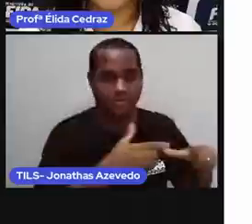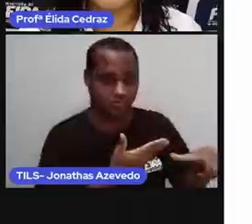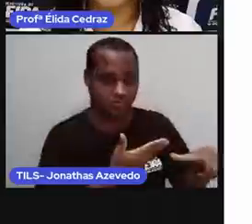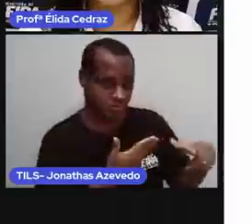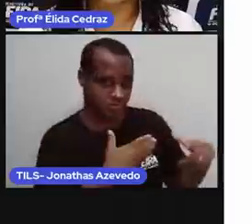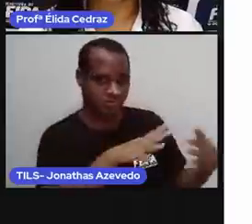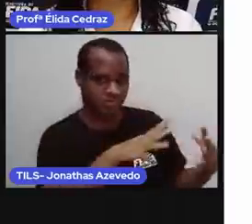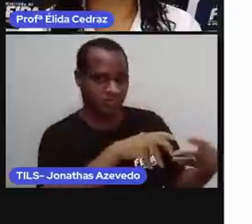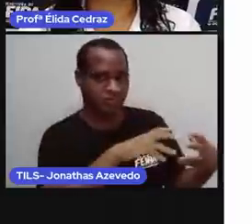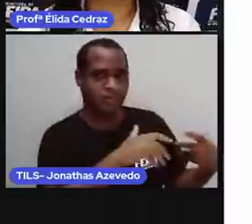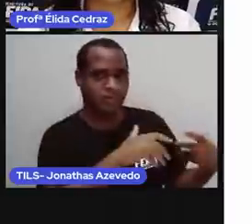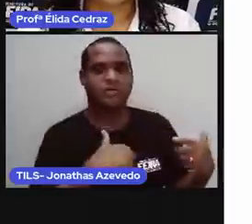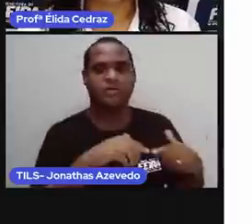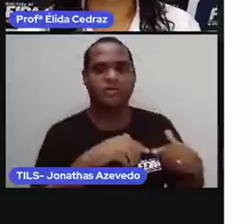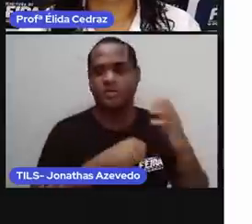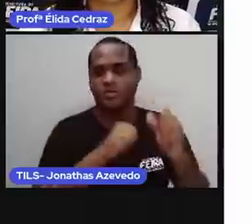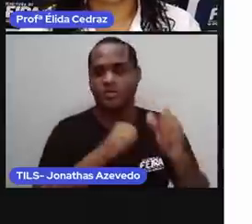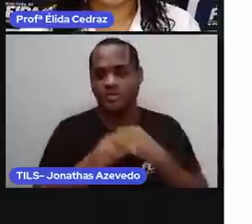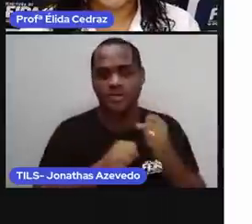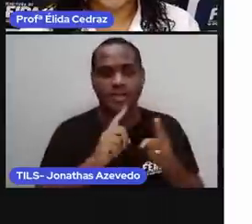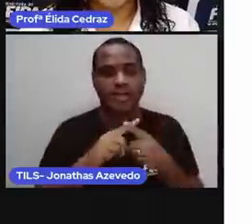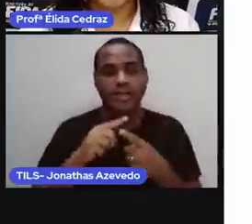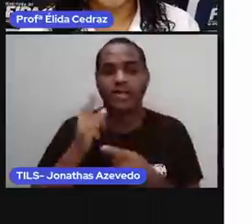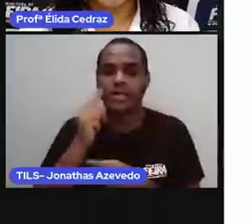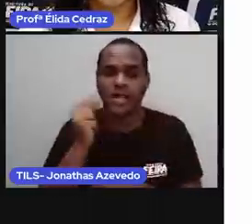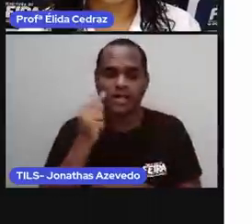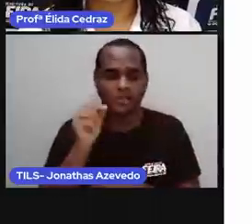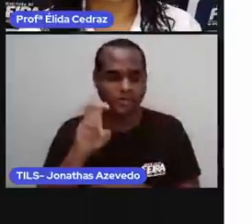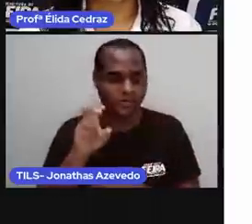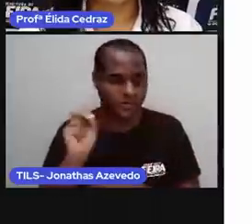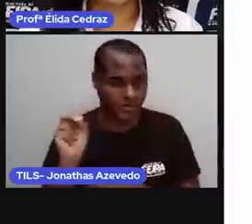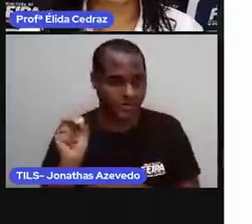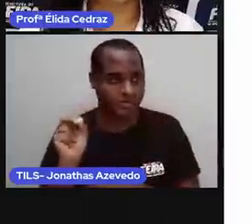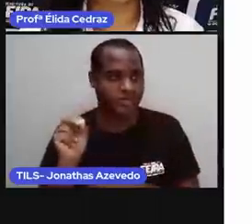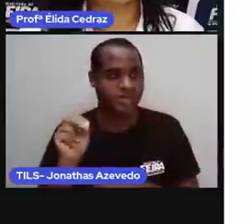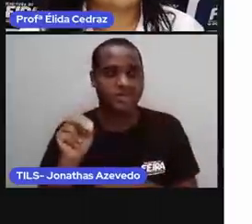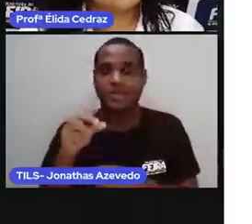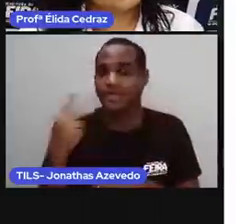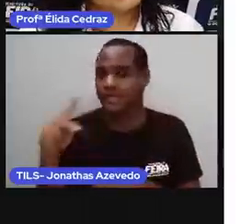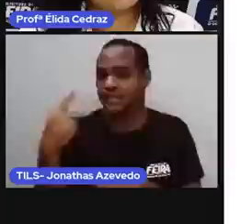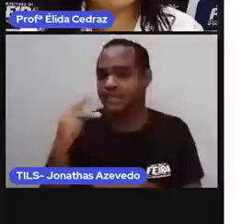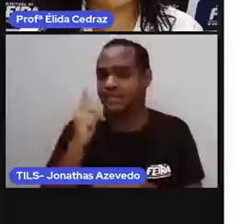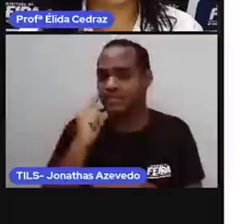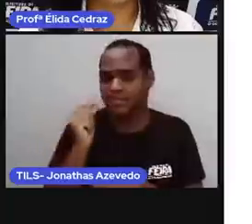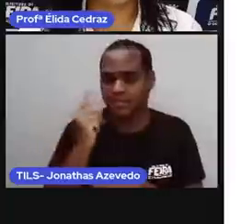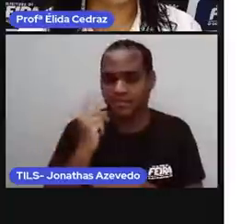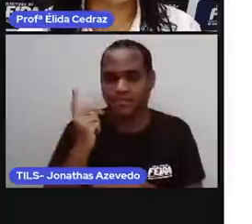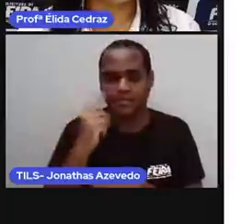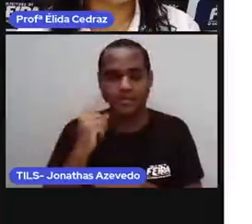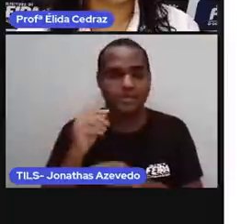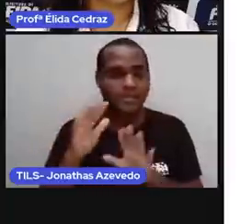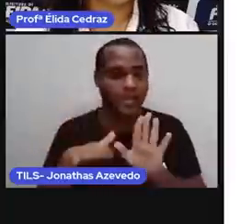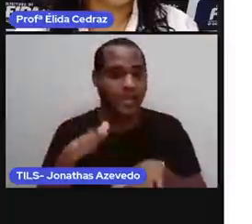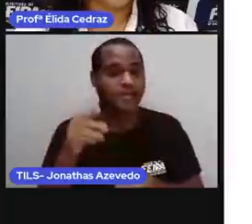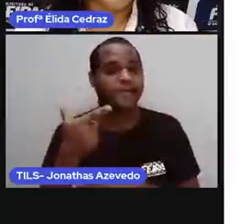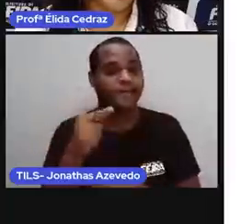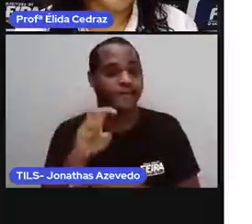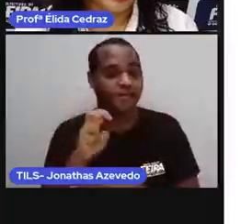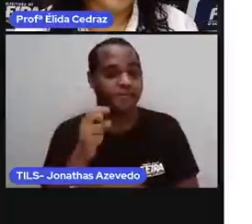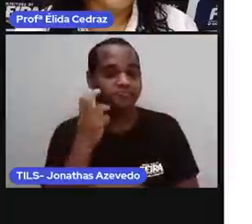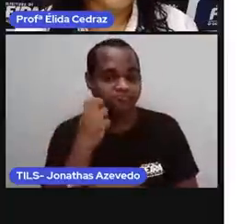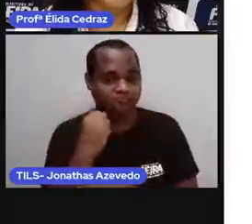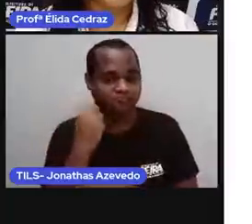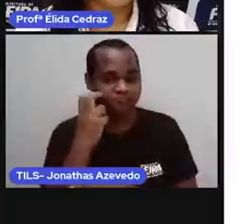recolheu 50 gatinhos e desses gatinhos, 25 foram